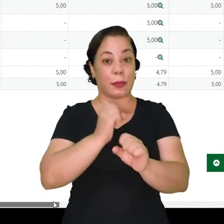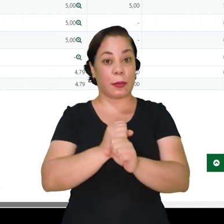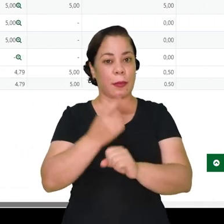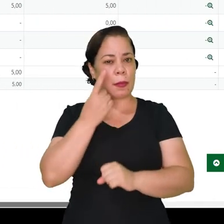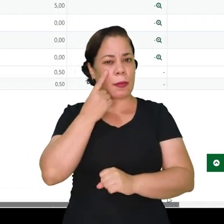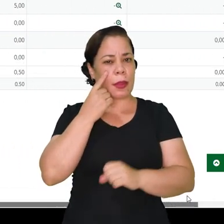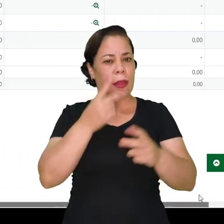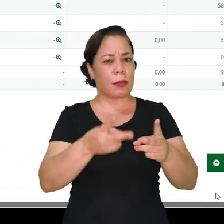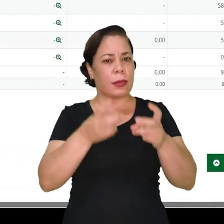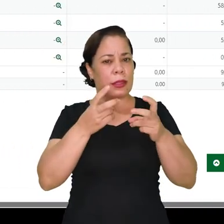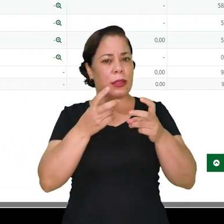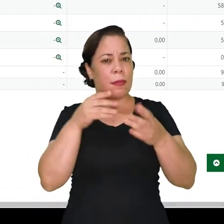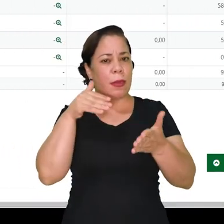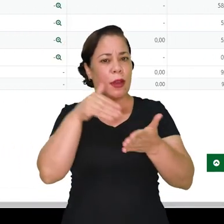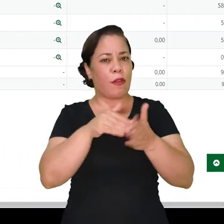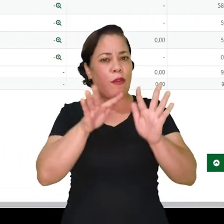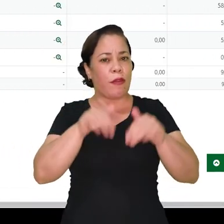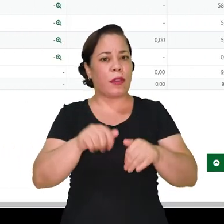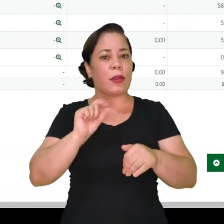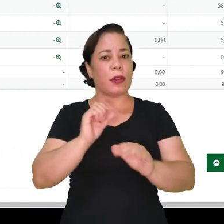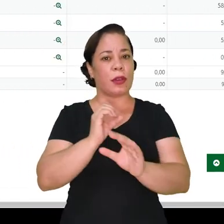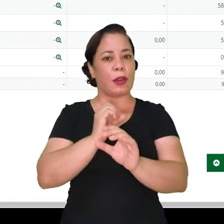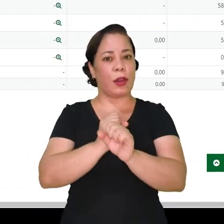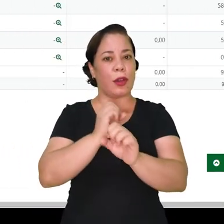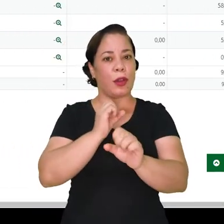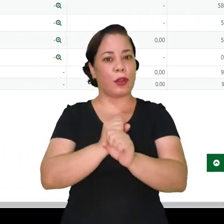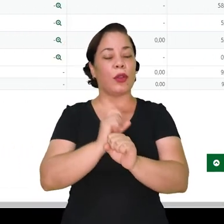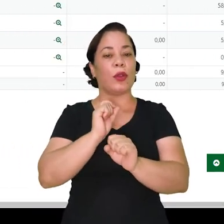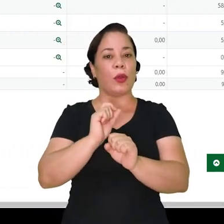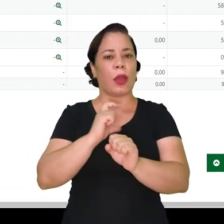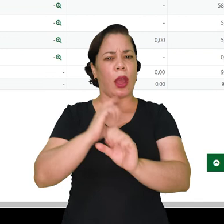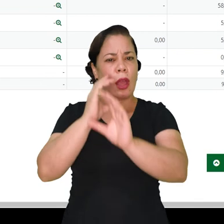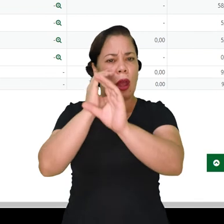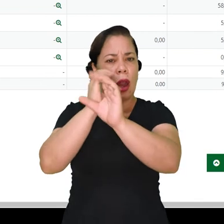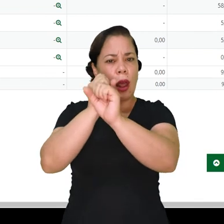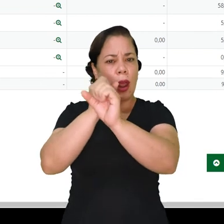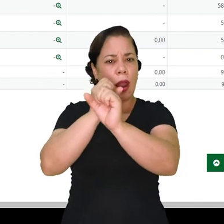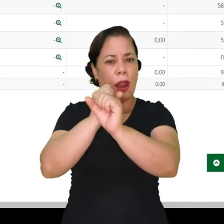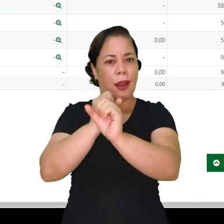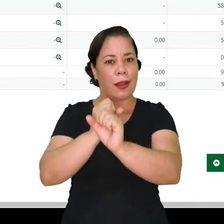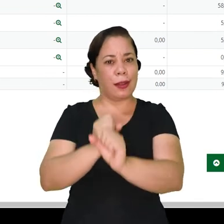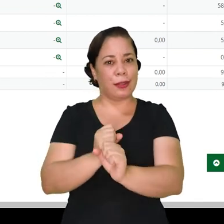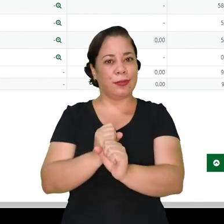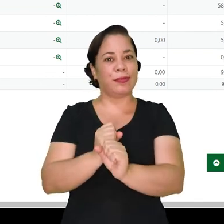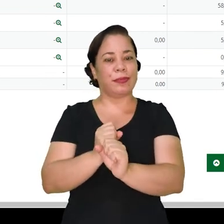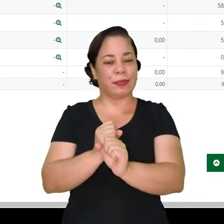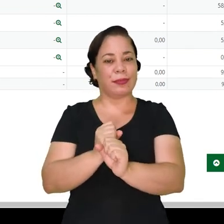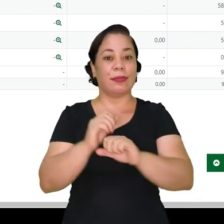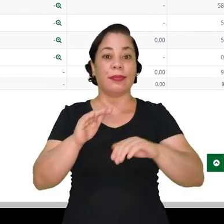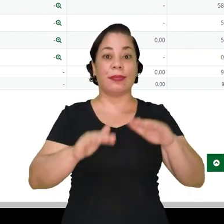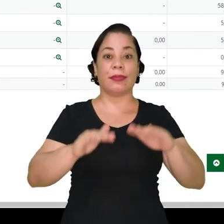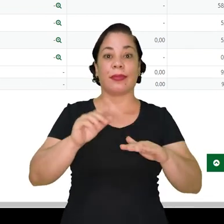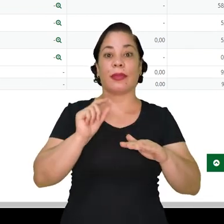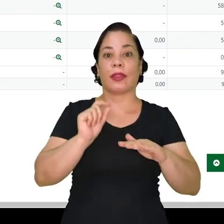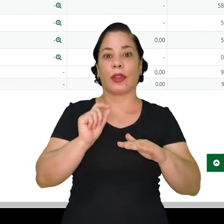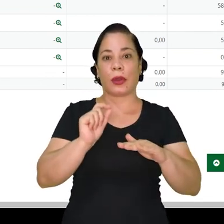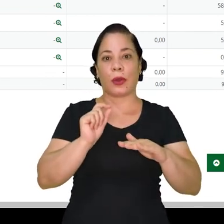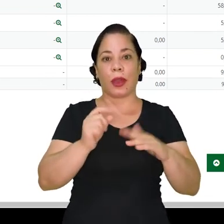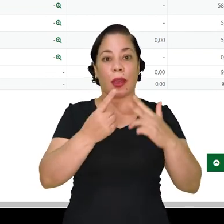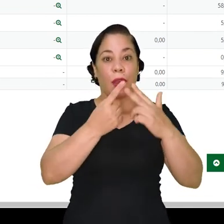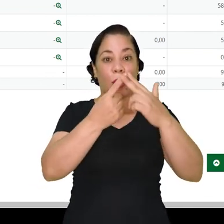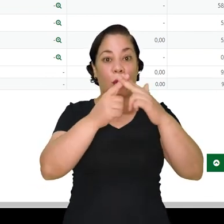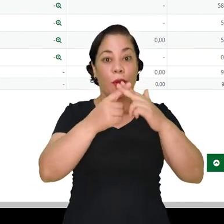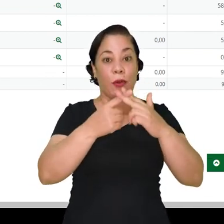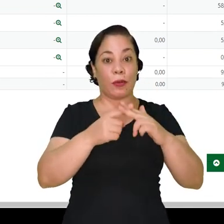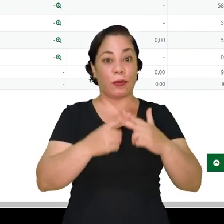notas, observe que no final aqui, as notas vão sendo somadas automaticamente, de acordo, então, com